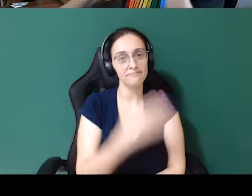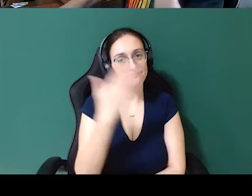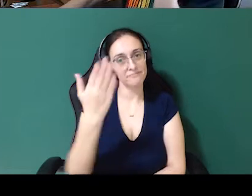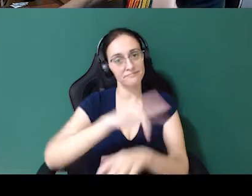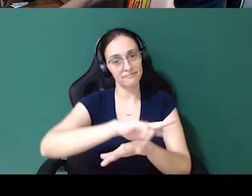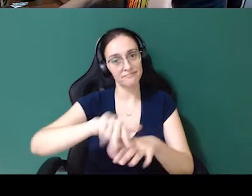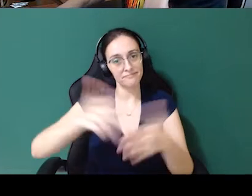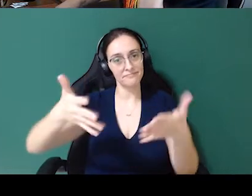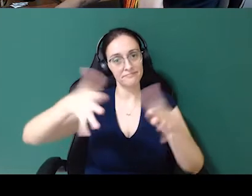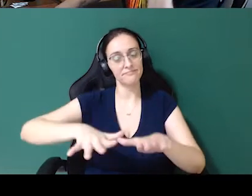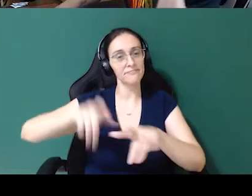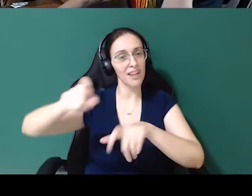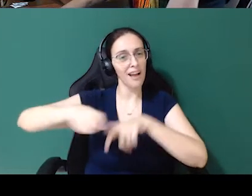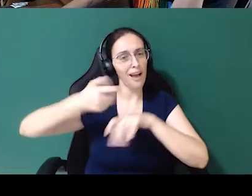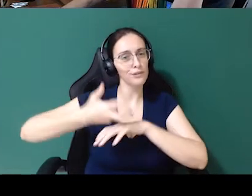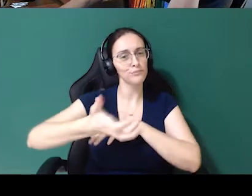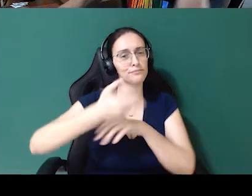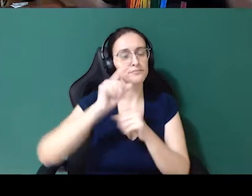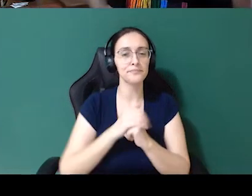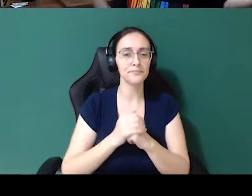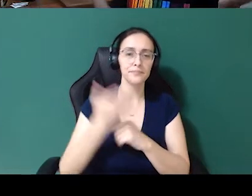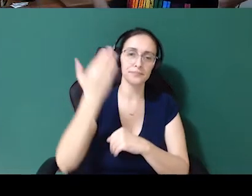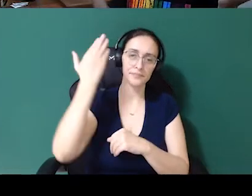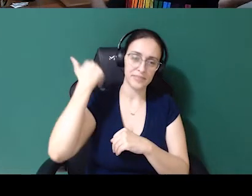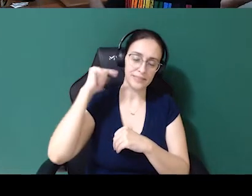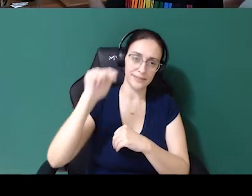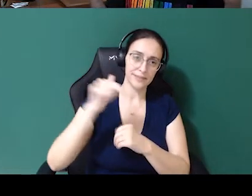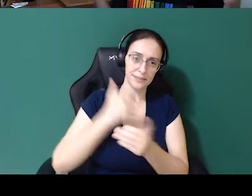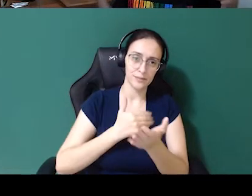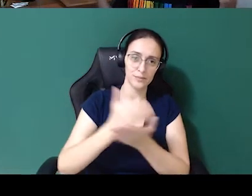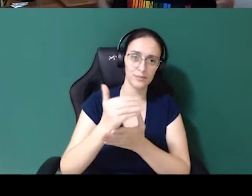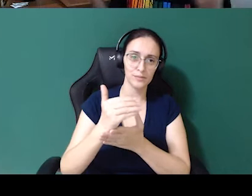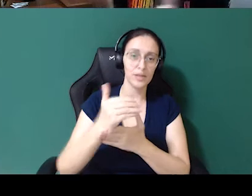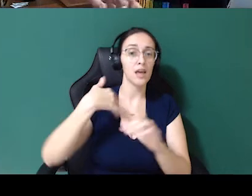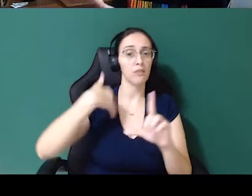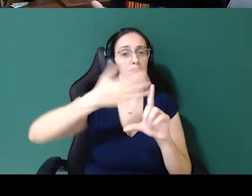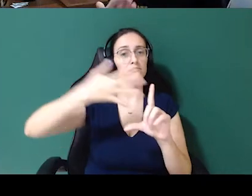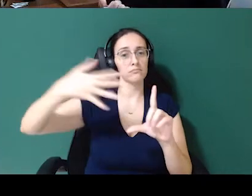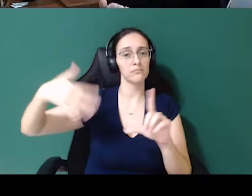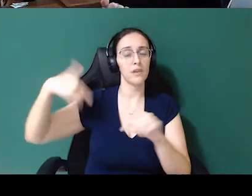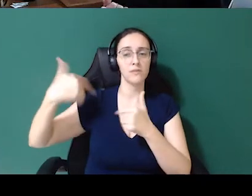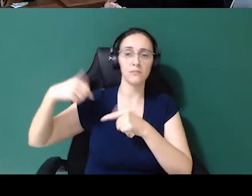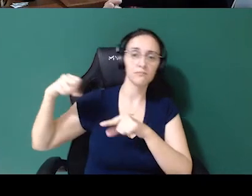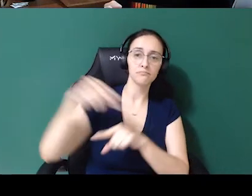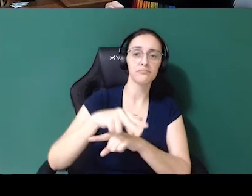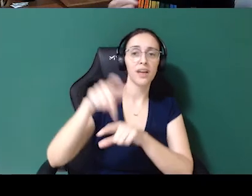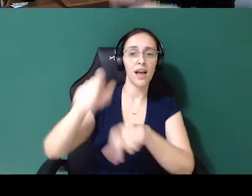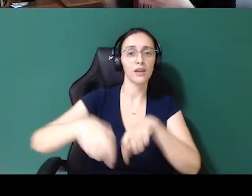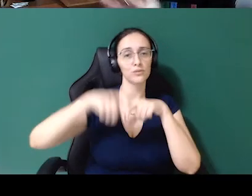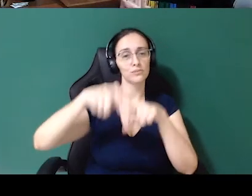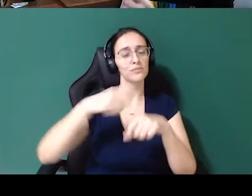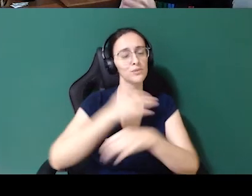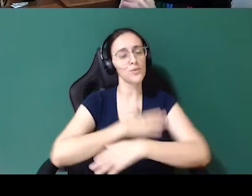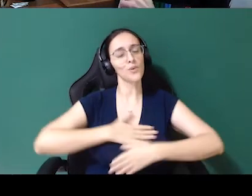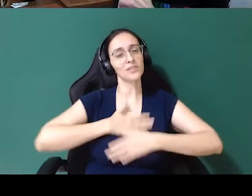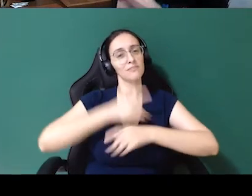Diversidade e inclusão no agro. Tudo começou, eu sou um LGBT, fui trabalhar numa empresa de agro, eu sempre